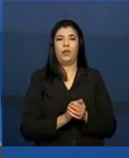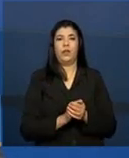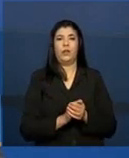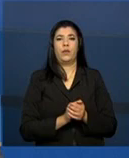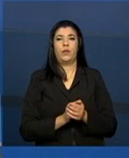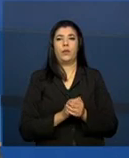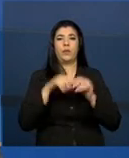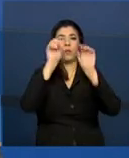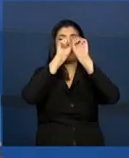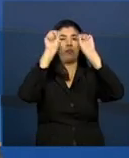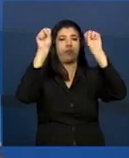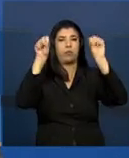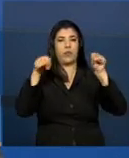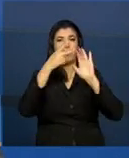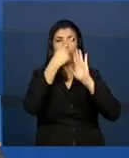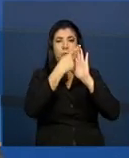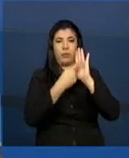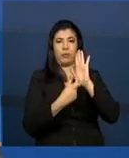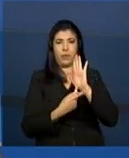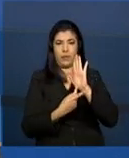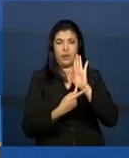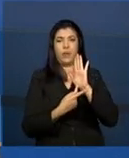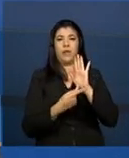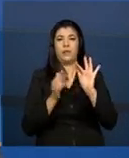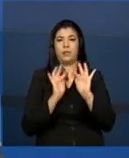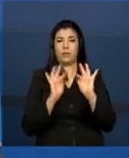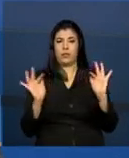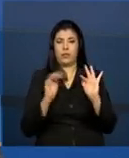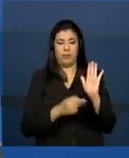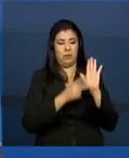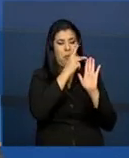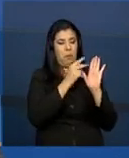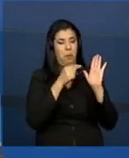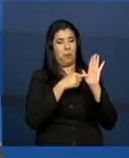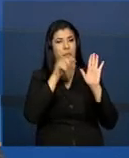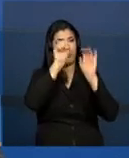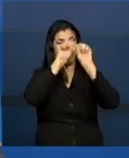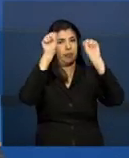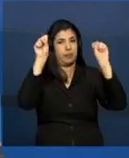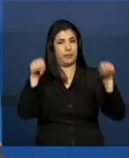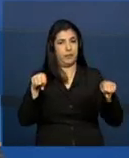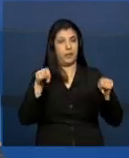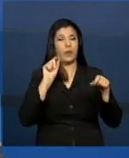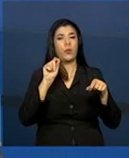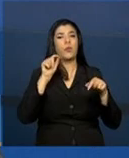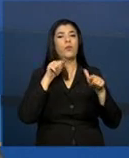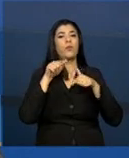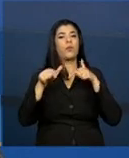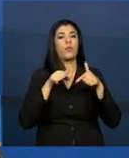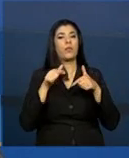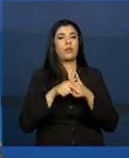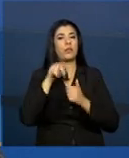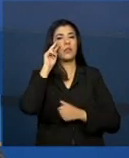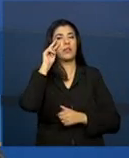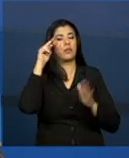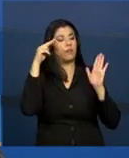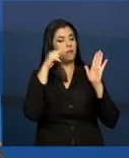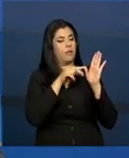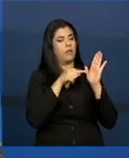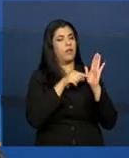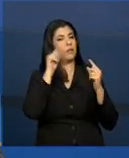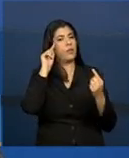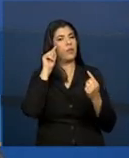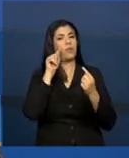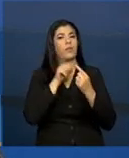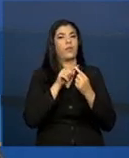ele vai, então, cumprir o papel, de forma eletrônica, ele vai cumprir o papel